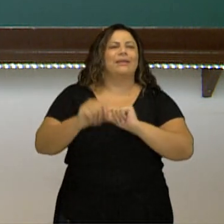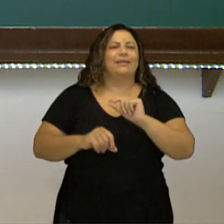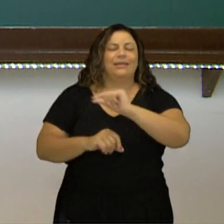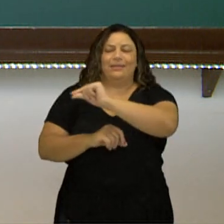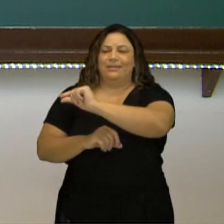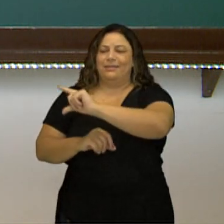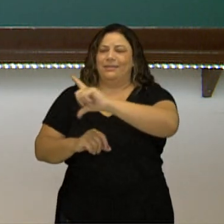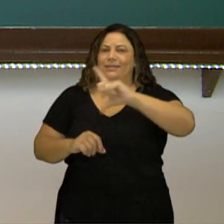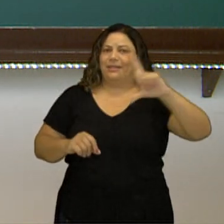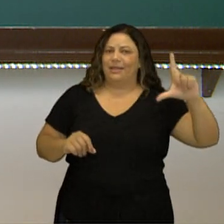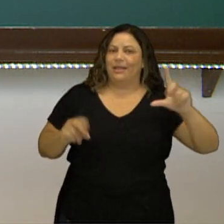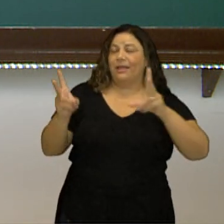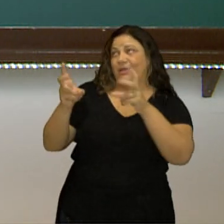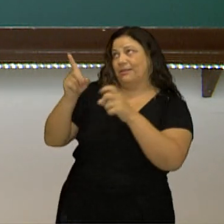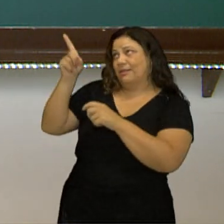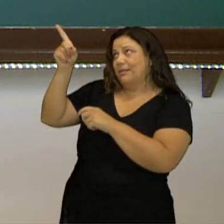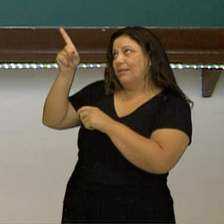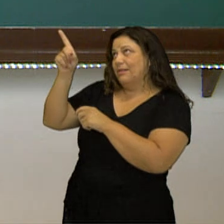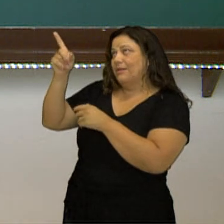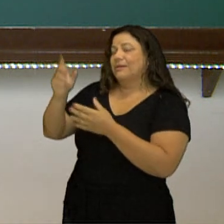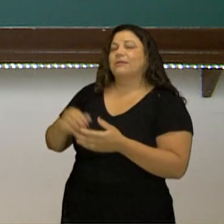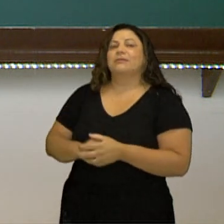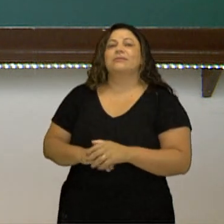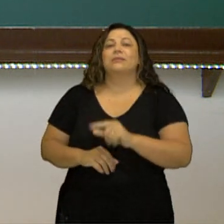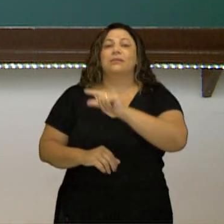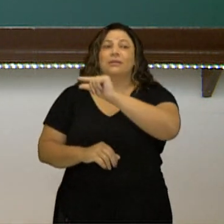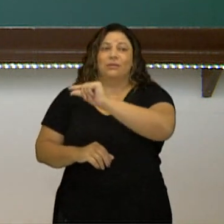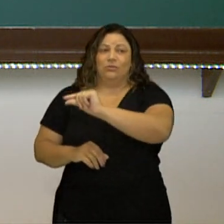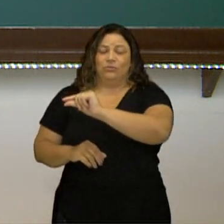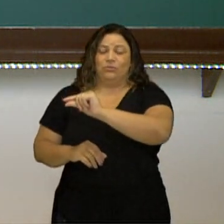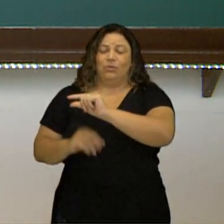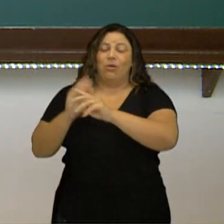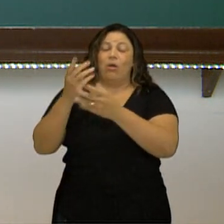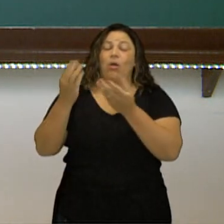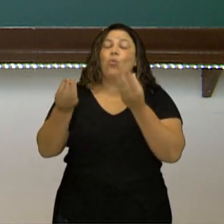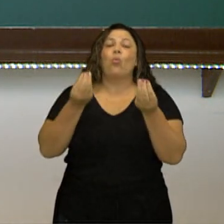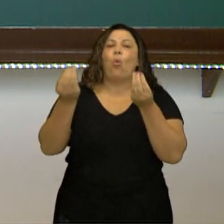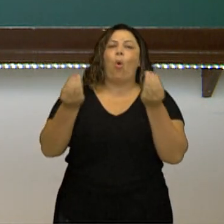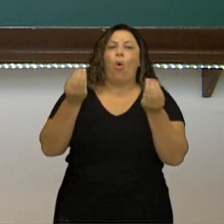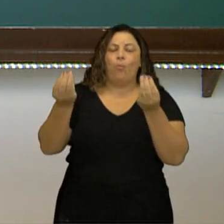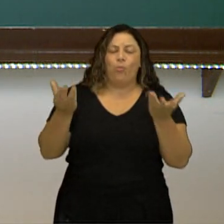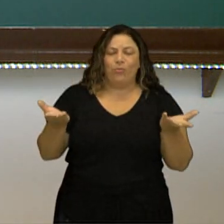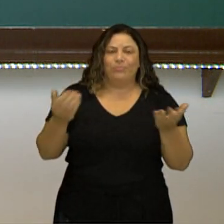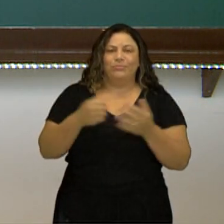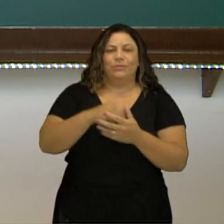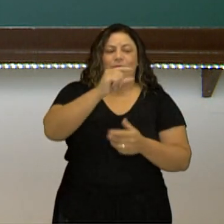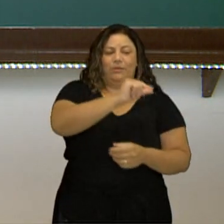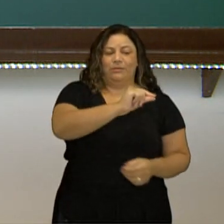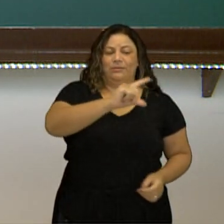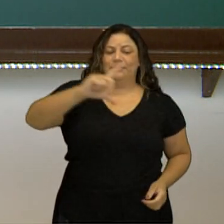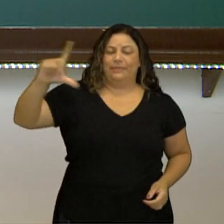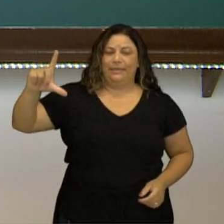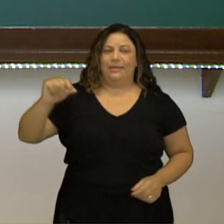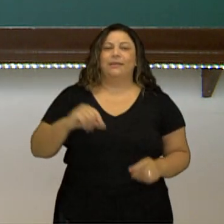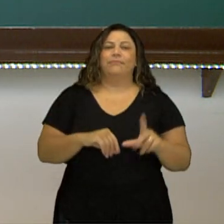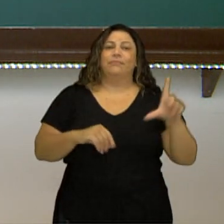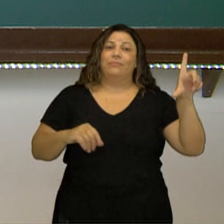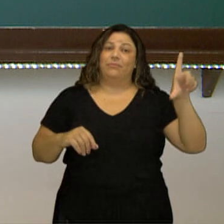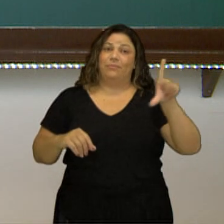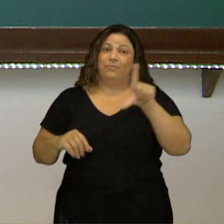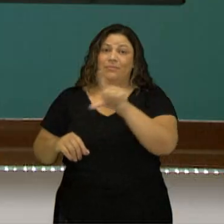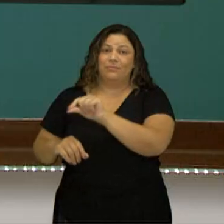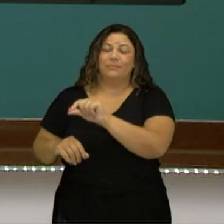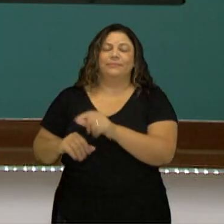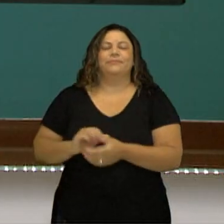Então, decrescente é o quê? Do maior para o menor. Se eu falar na sequência numérica, seria o mais 2